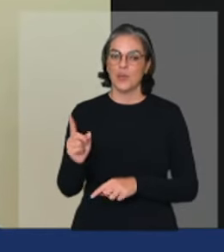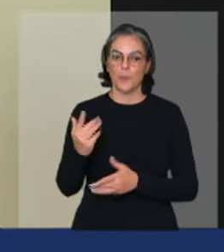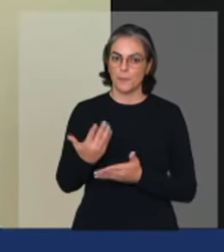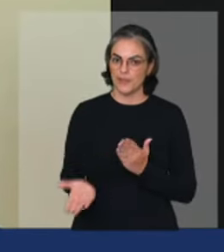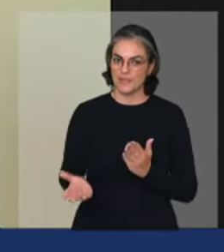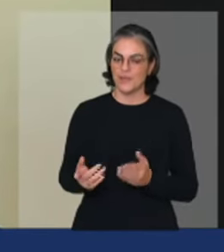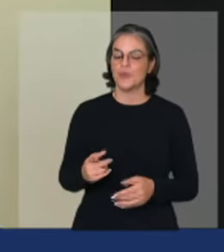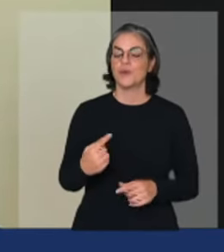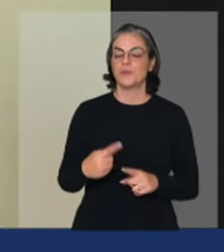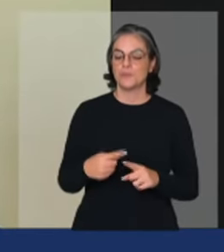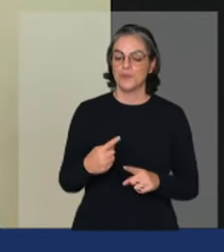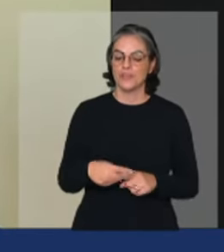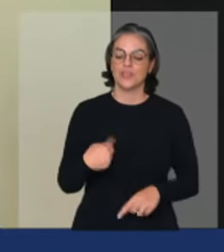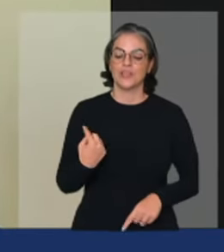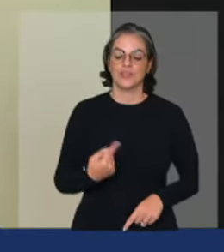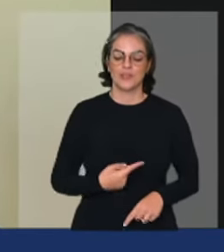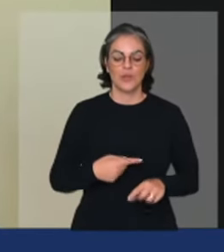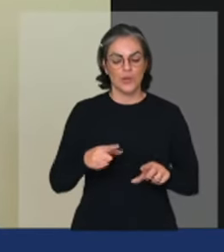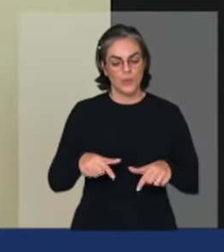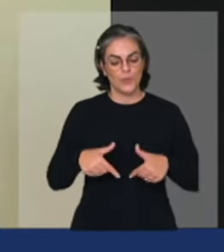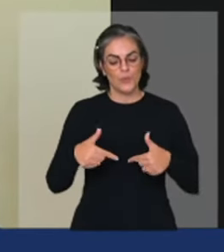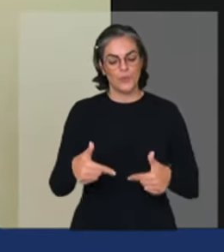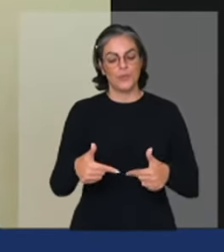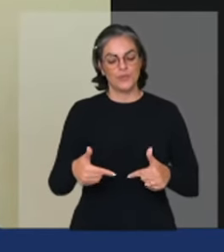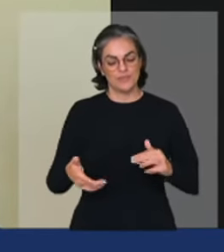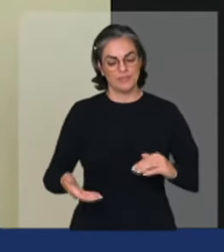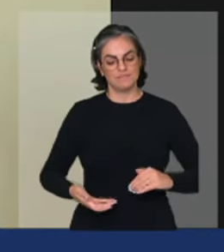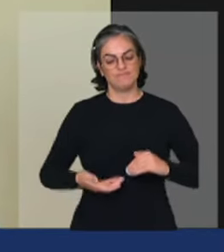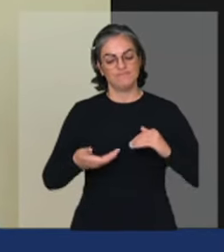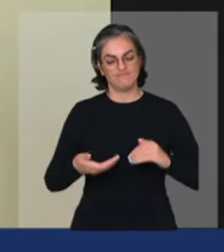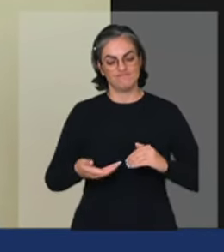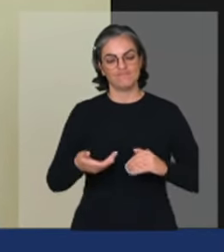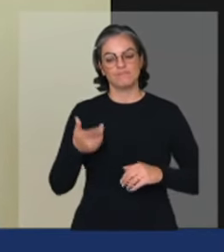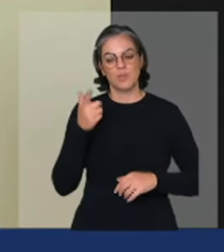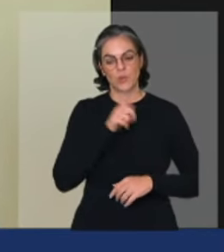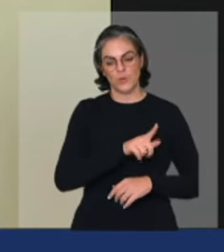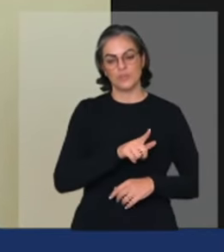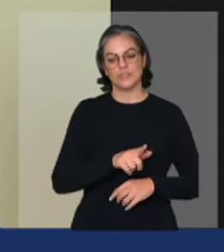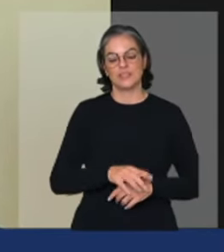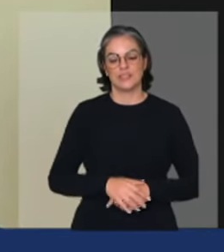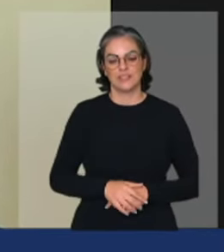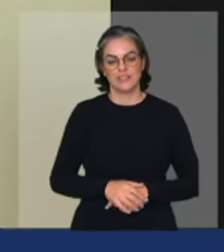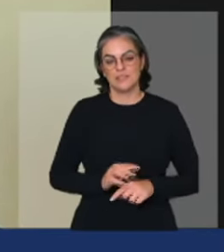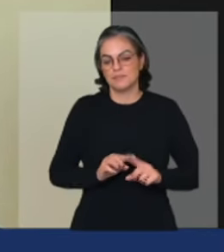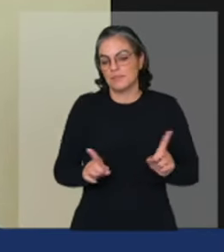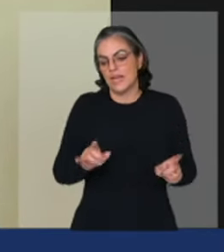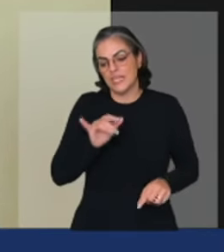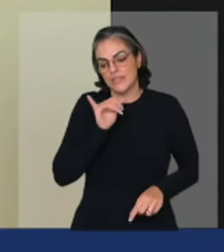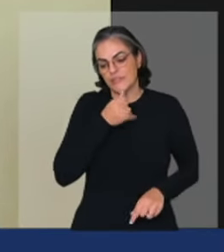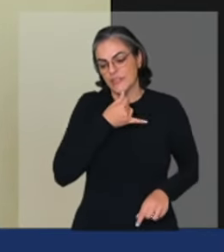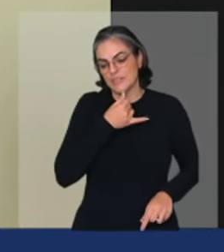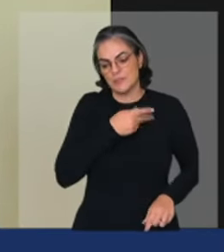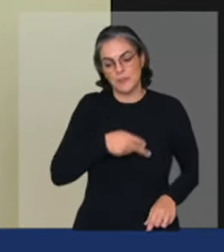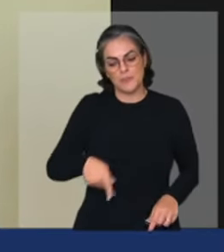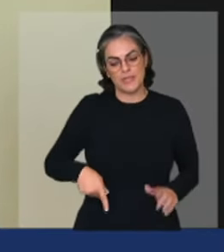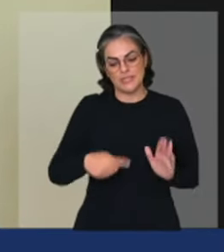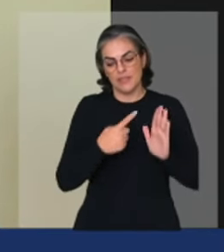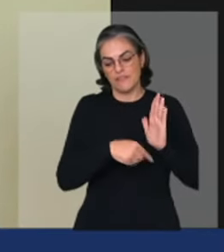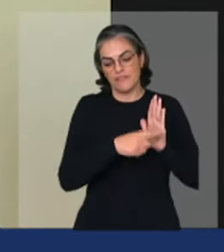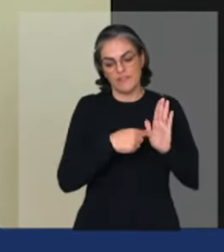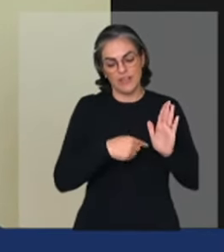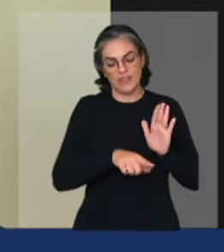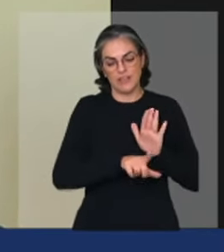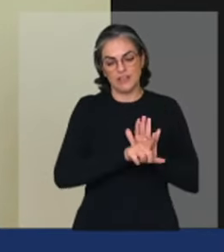na câmara dos deputados e no senado que infelizmente grande parte foram vetadas pelo presidente da república a lei 14